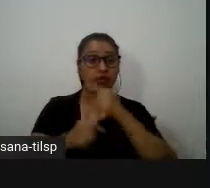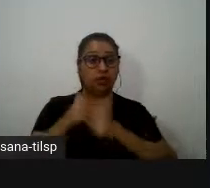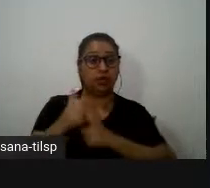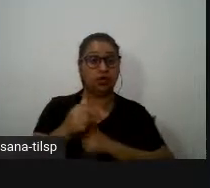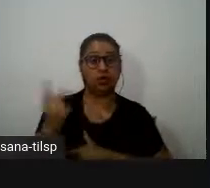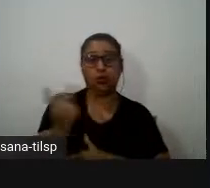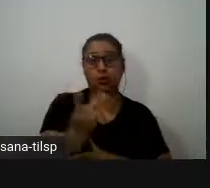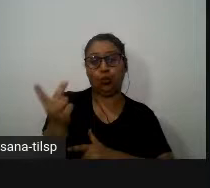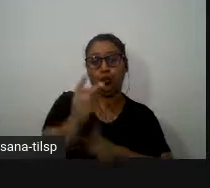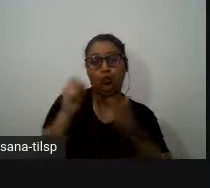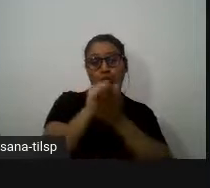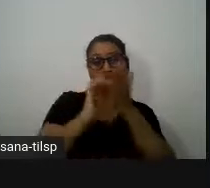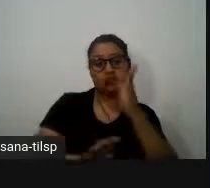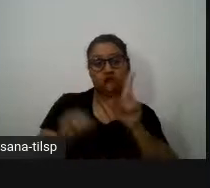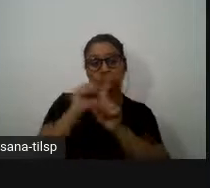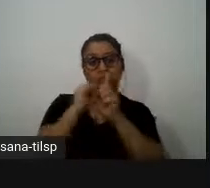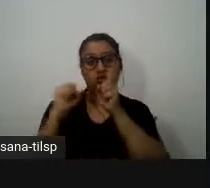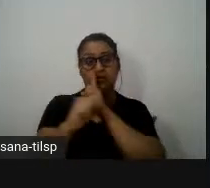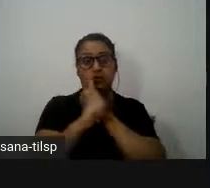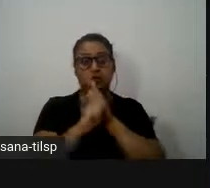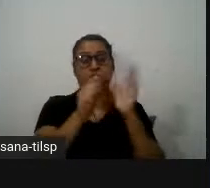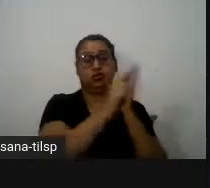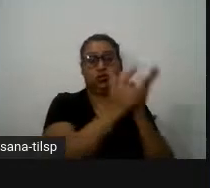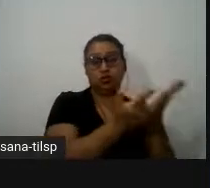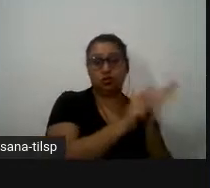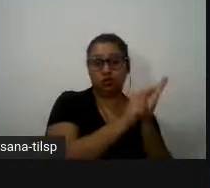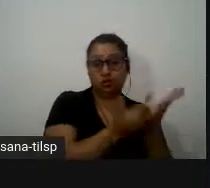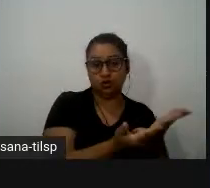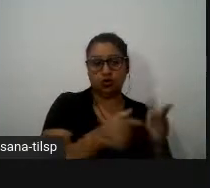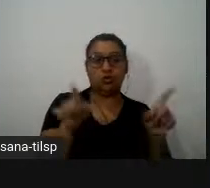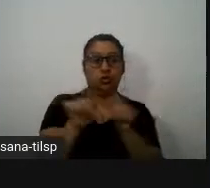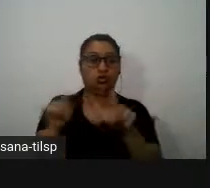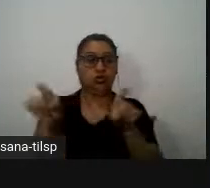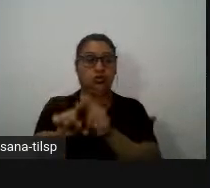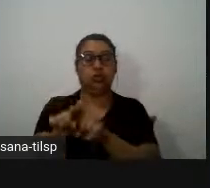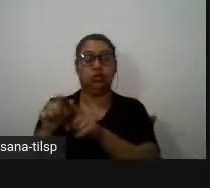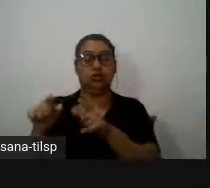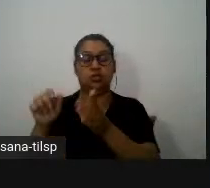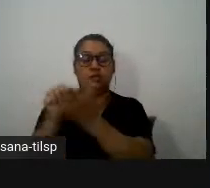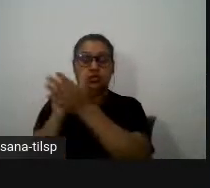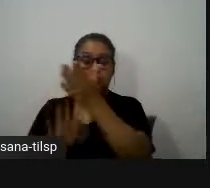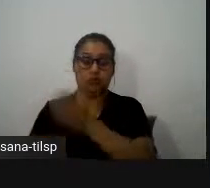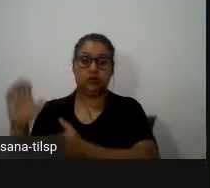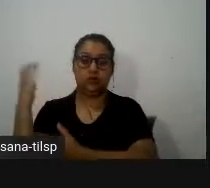atividades sociais a atividade jornalística e a atividade científica